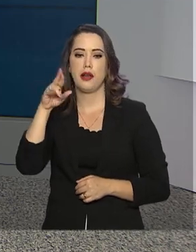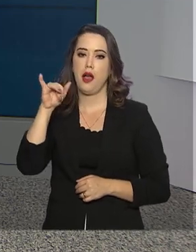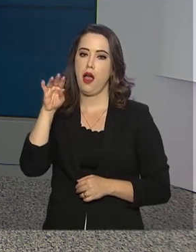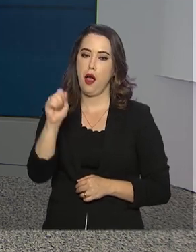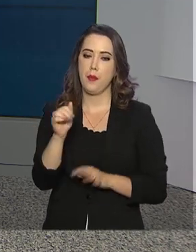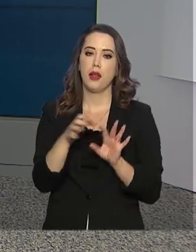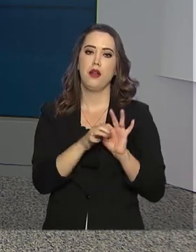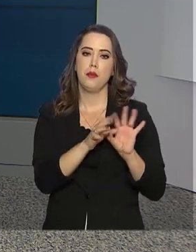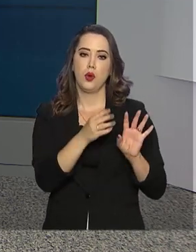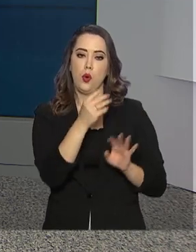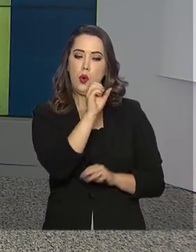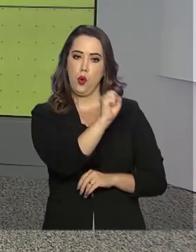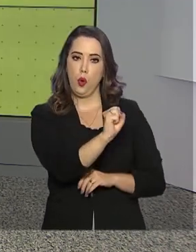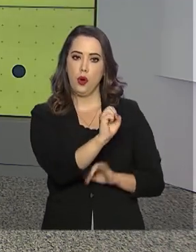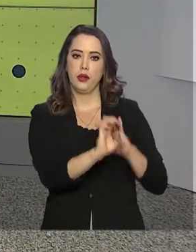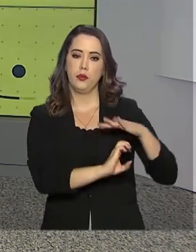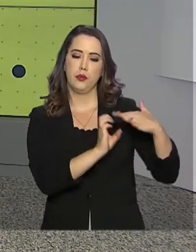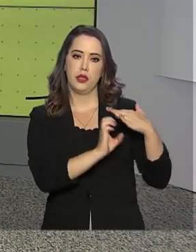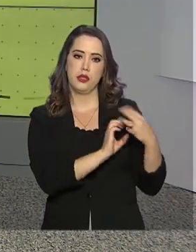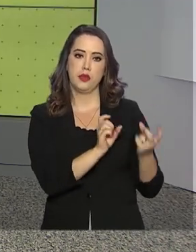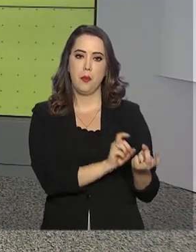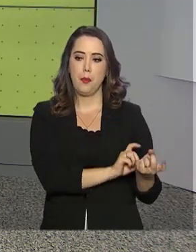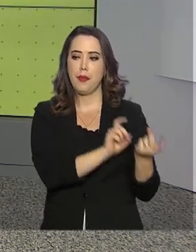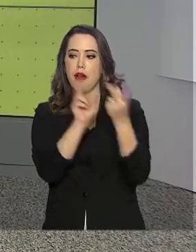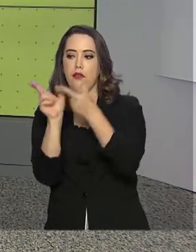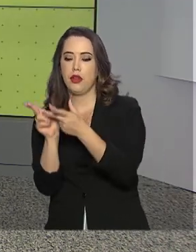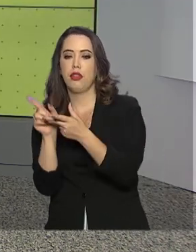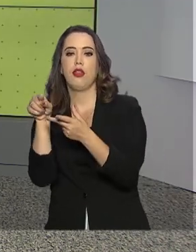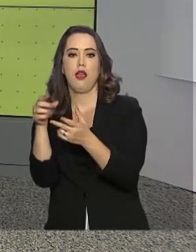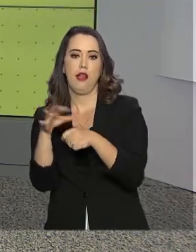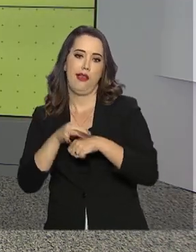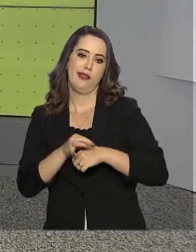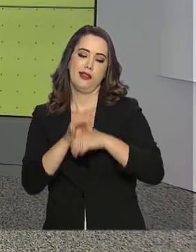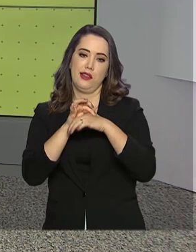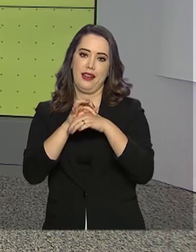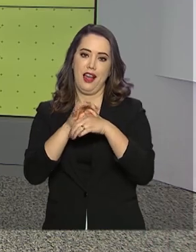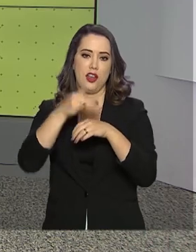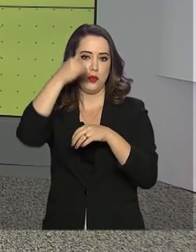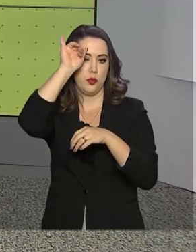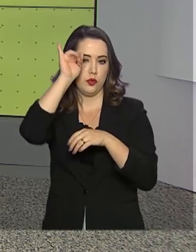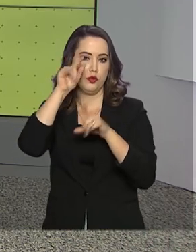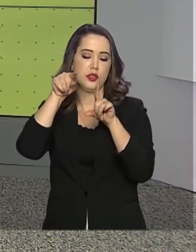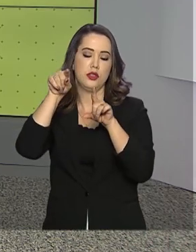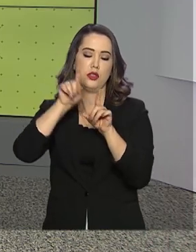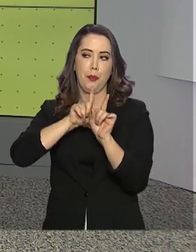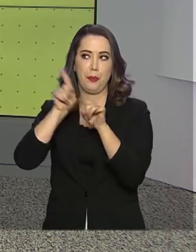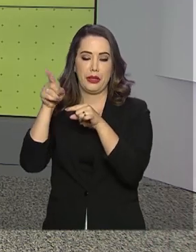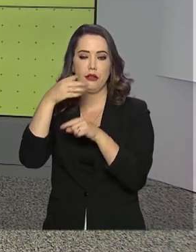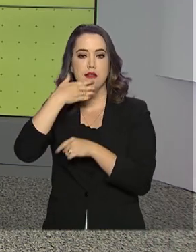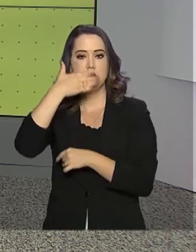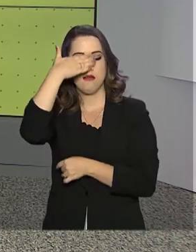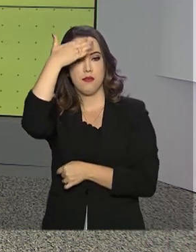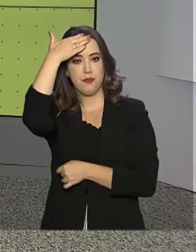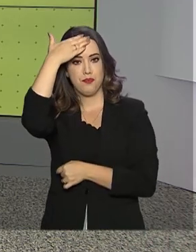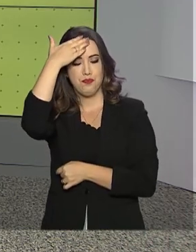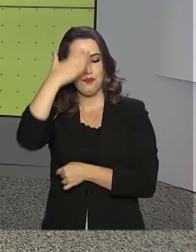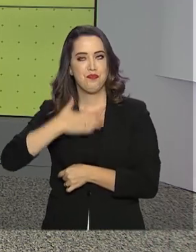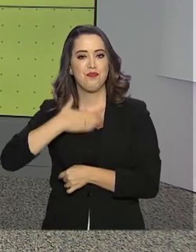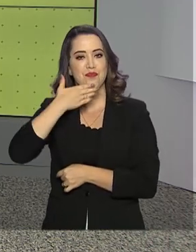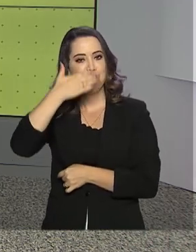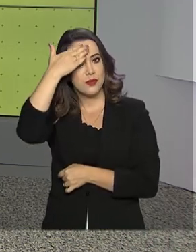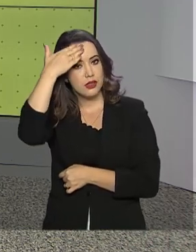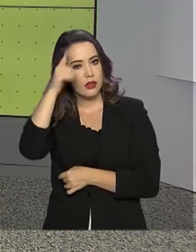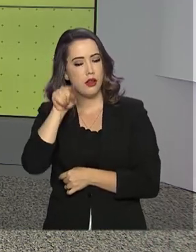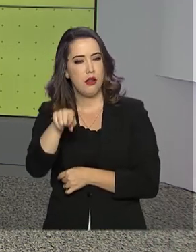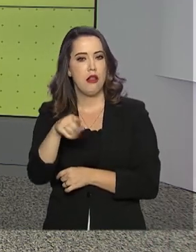frigoríficos brasileiros para exportação de carne bovina. Em setembro, a ministra da Agricultura, Tereza Cristina, visitou o país